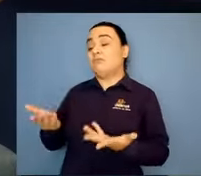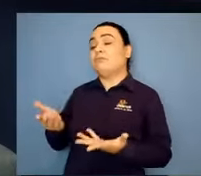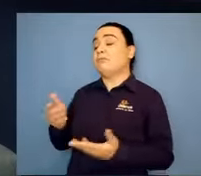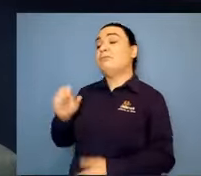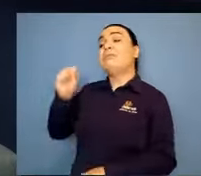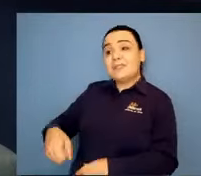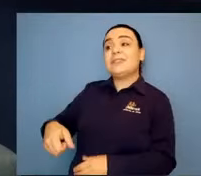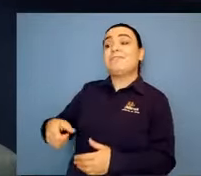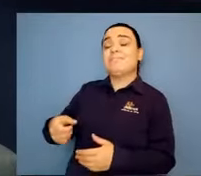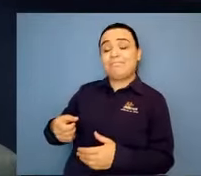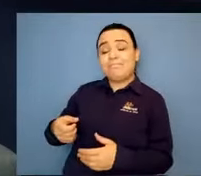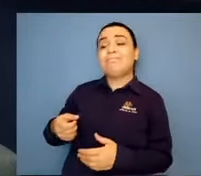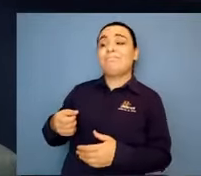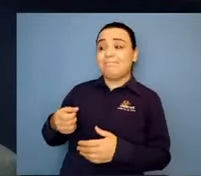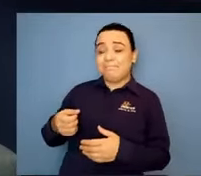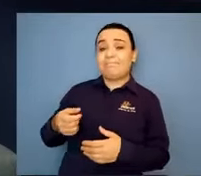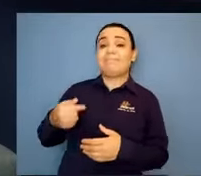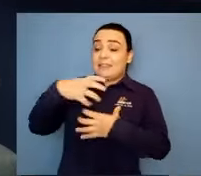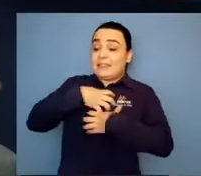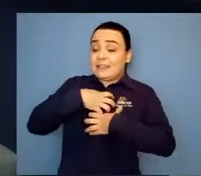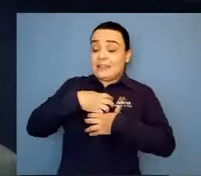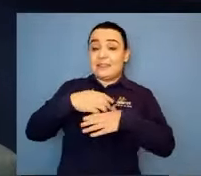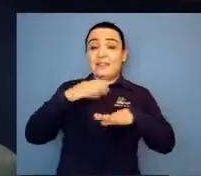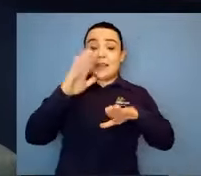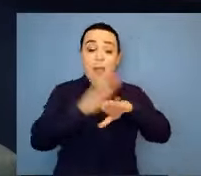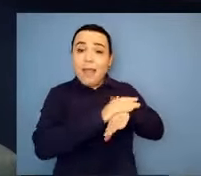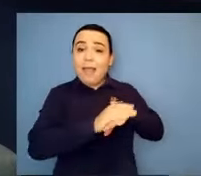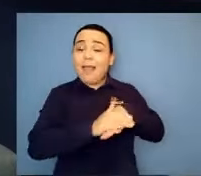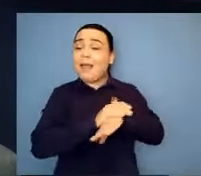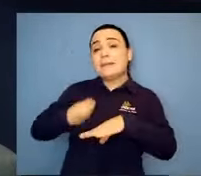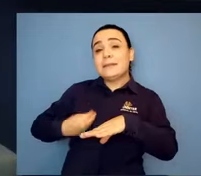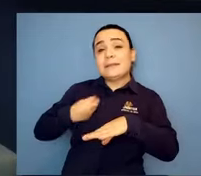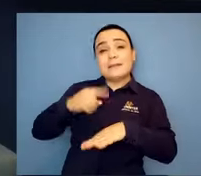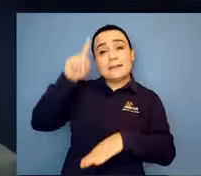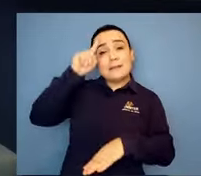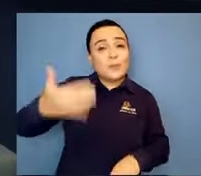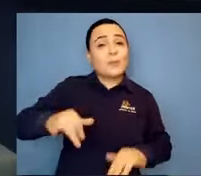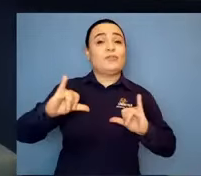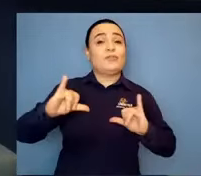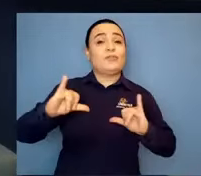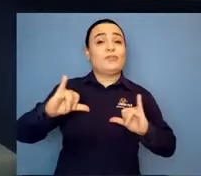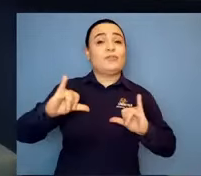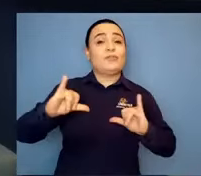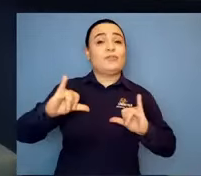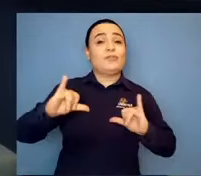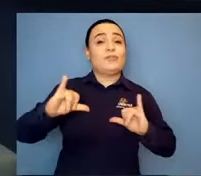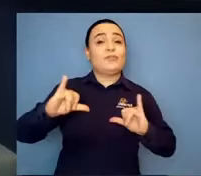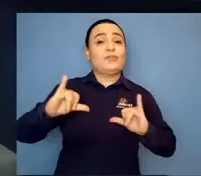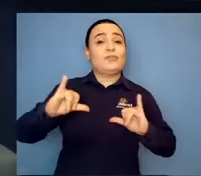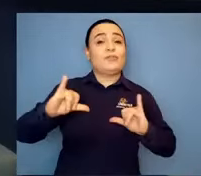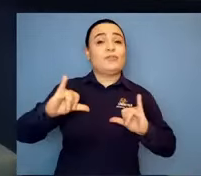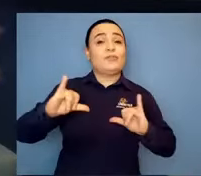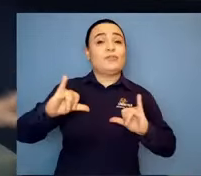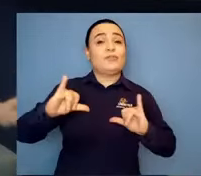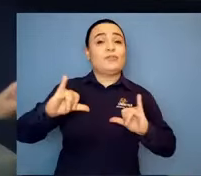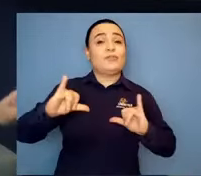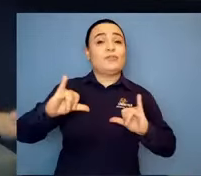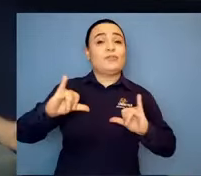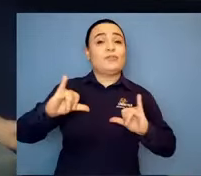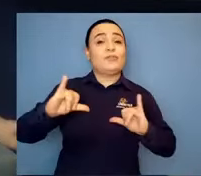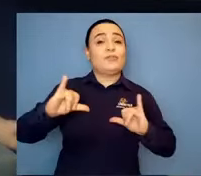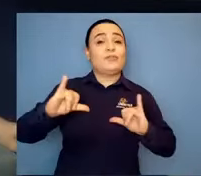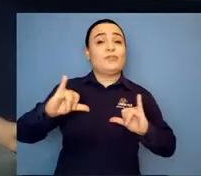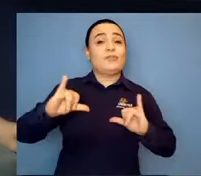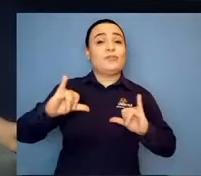aprendendo. Hoje, no Brasil, nós somos 13 milhões de pessoas com doença rara. E por que que eu